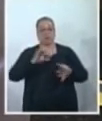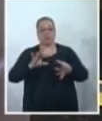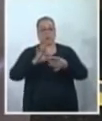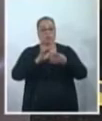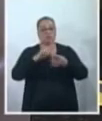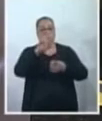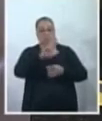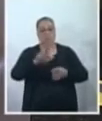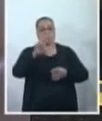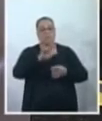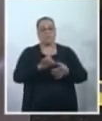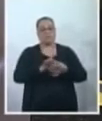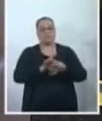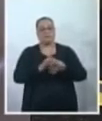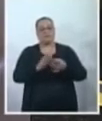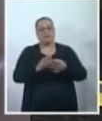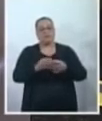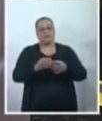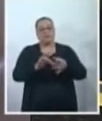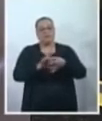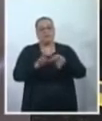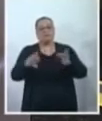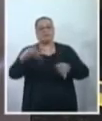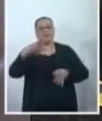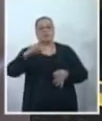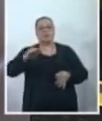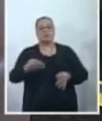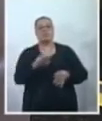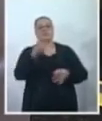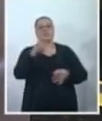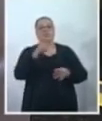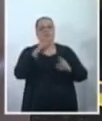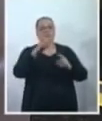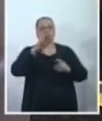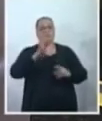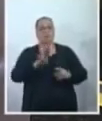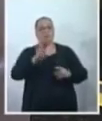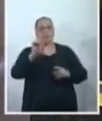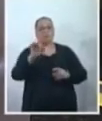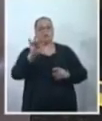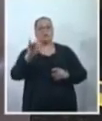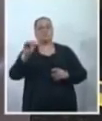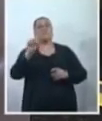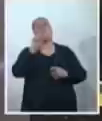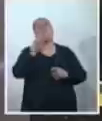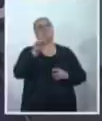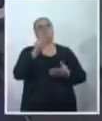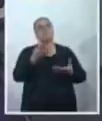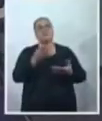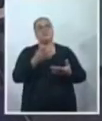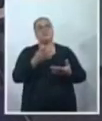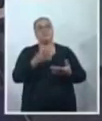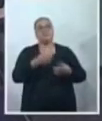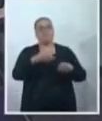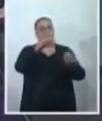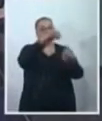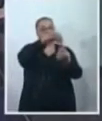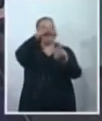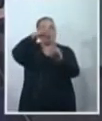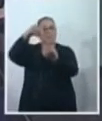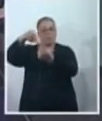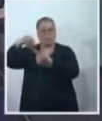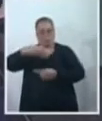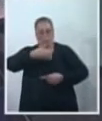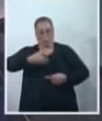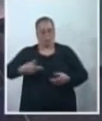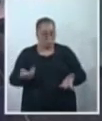destina valores, no caso, 4 milhões de reais para essa área do Wi-Fi. Quer dizer, atender a população de Uberlândia em pontos públicos, né, vereadora? Perfeito. Agora,